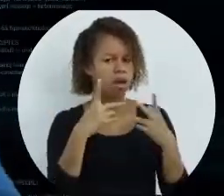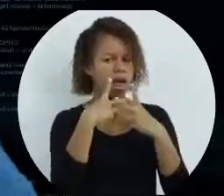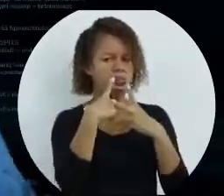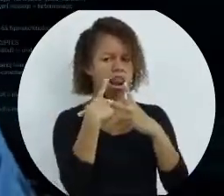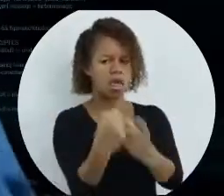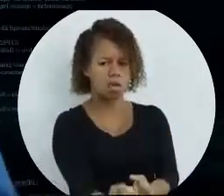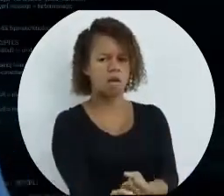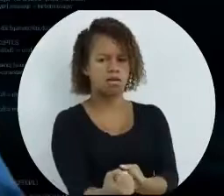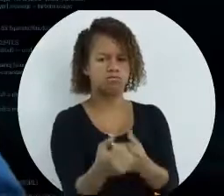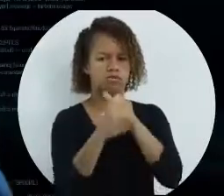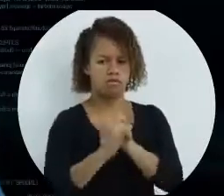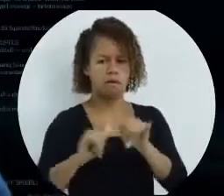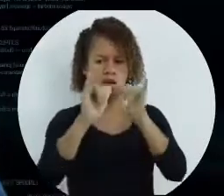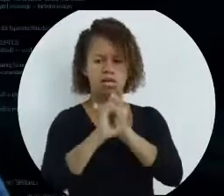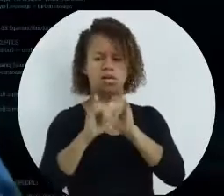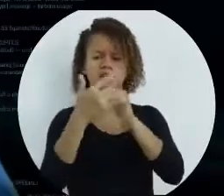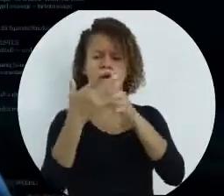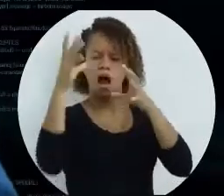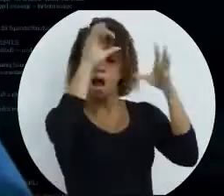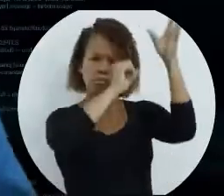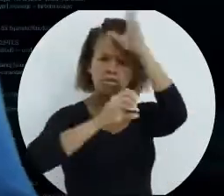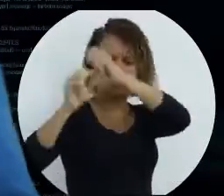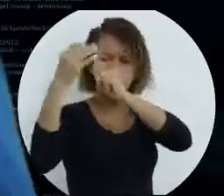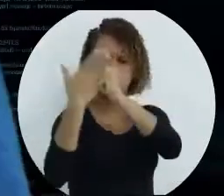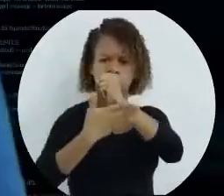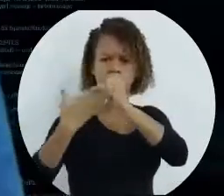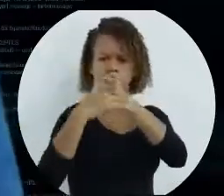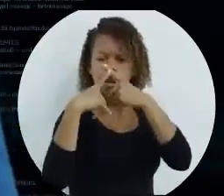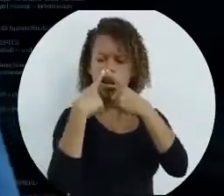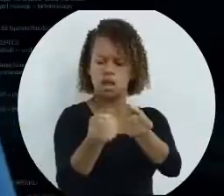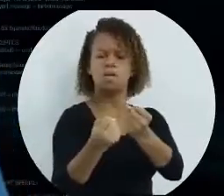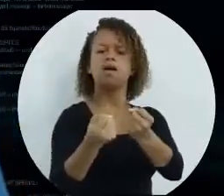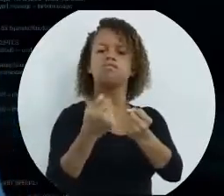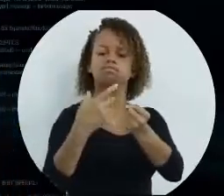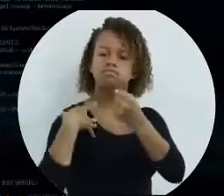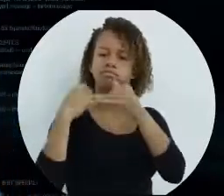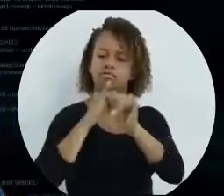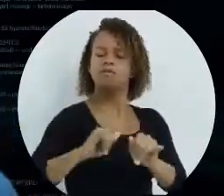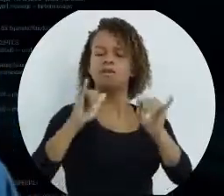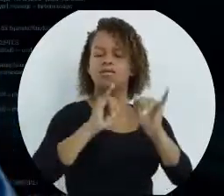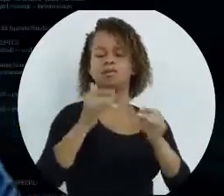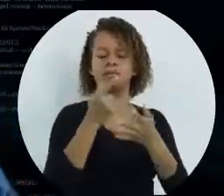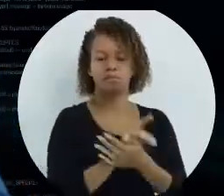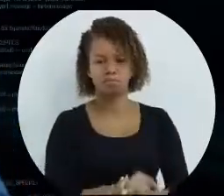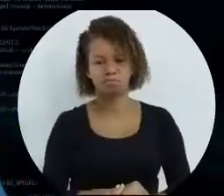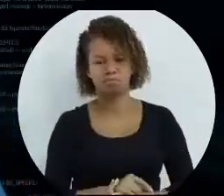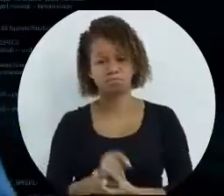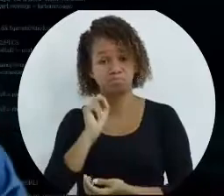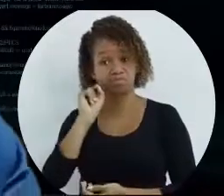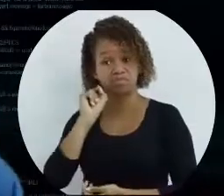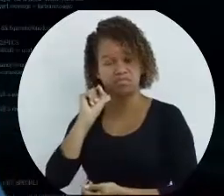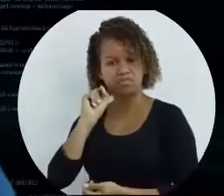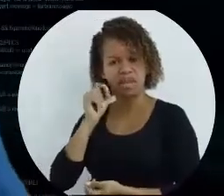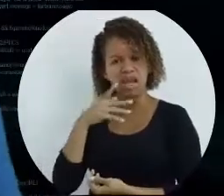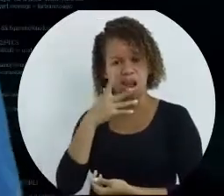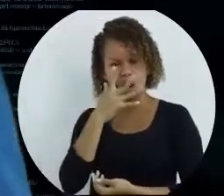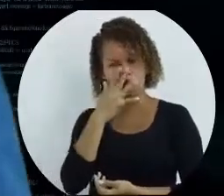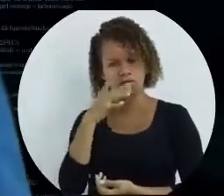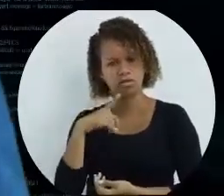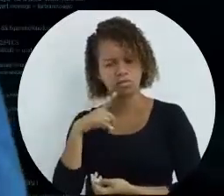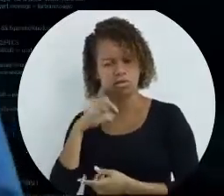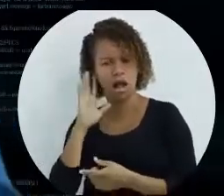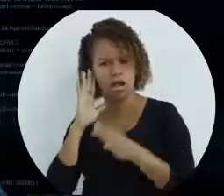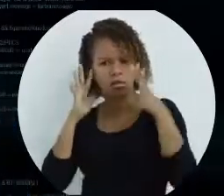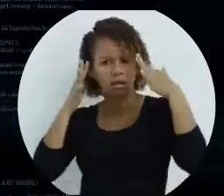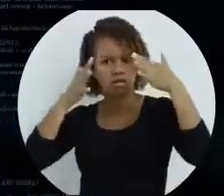linguagem de programação. A gente vai aprender o básico da linguagem de programação JavaScript. É a competência que você deve ter mais